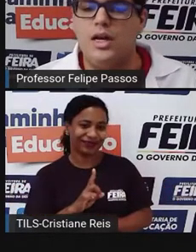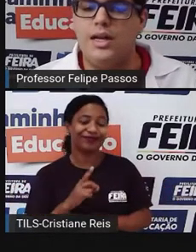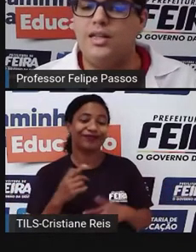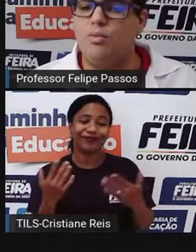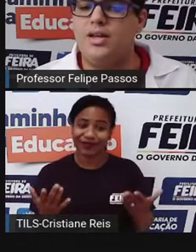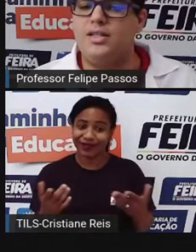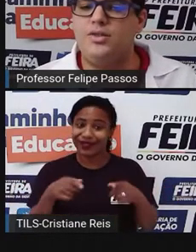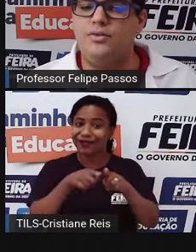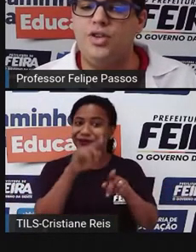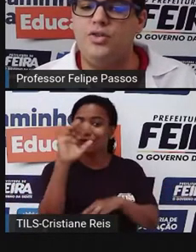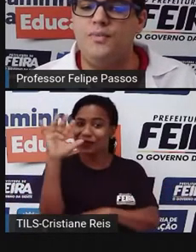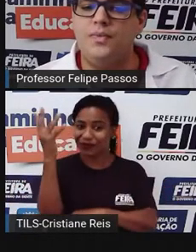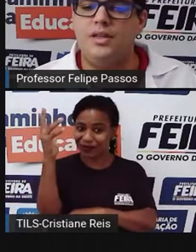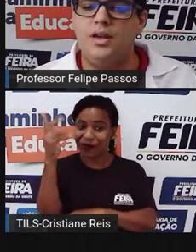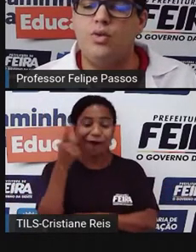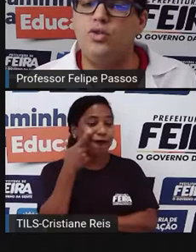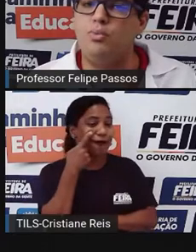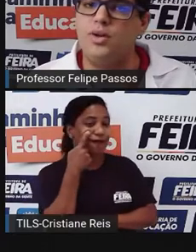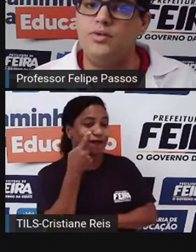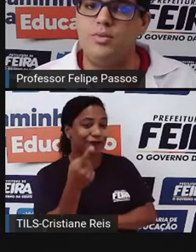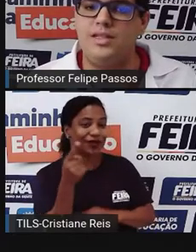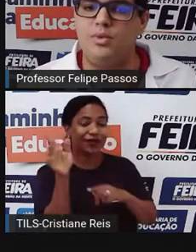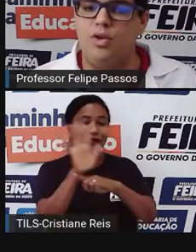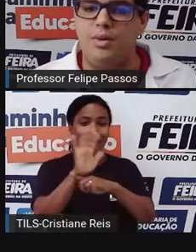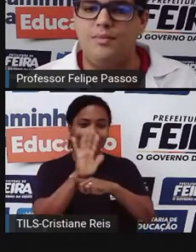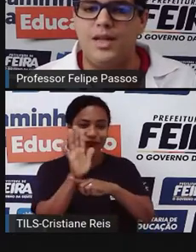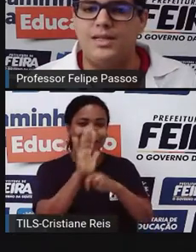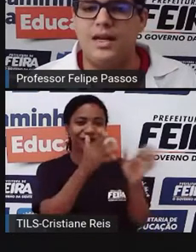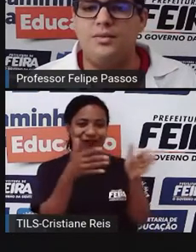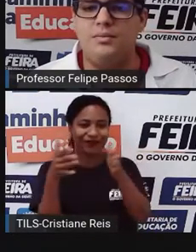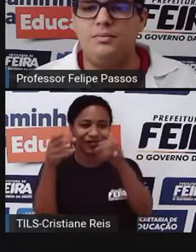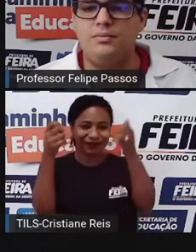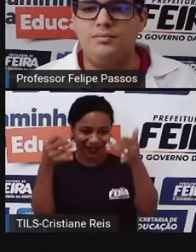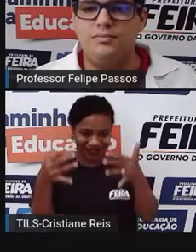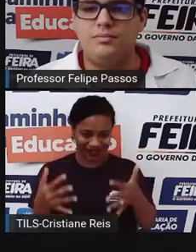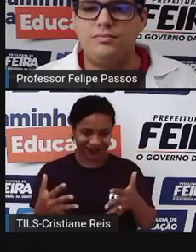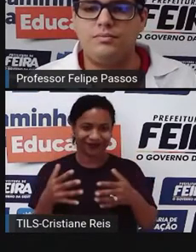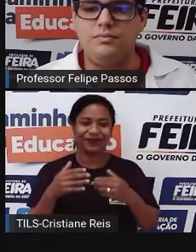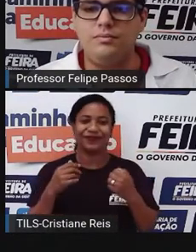aqui hoje. Então bora assistir um vídeo que conta um pouquinho sobre esse bioma, tá certo?